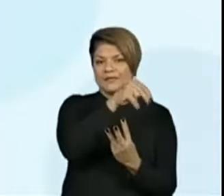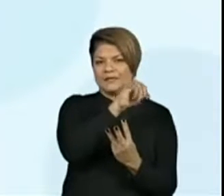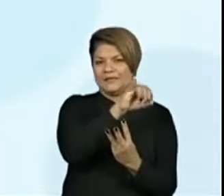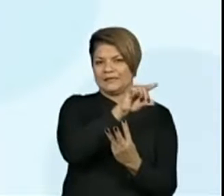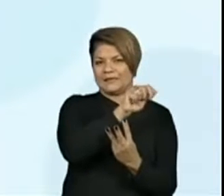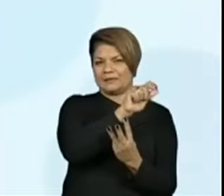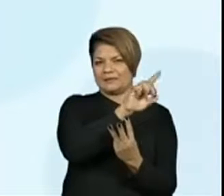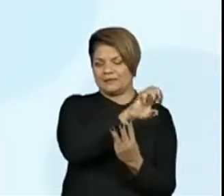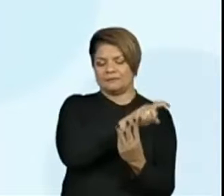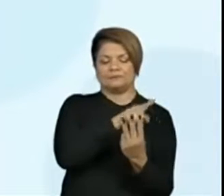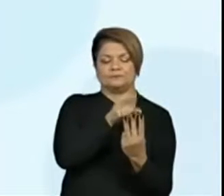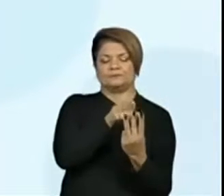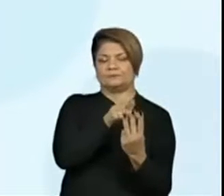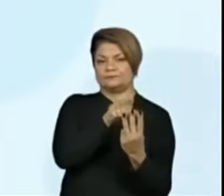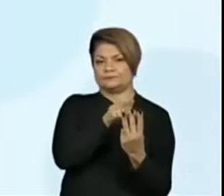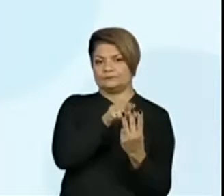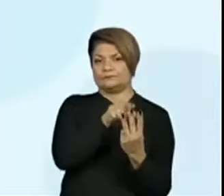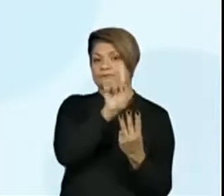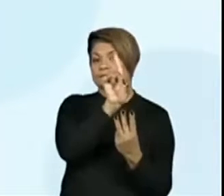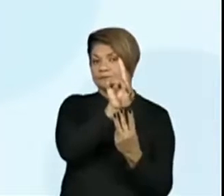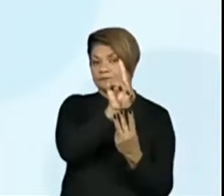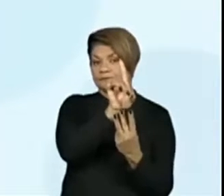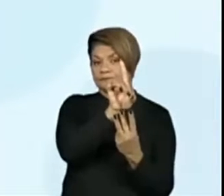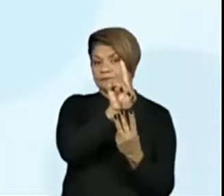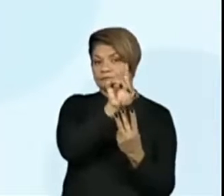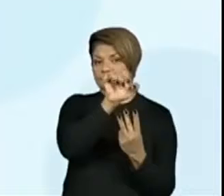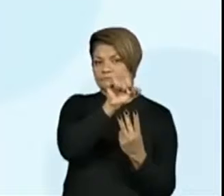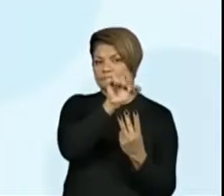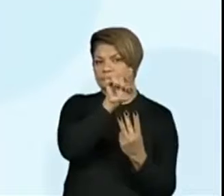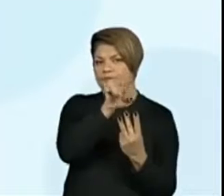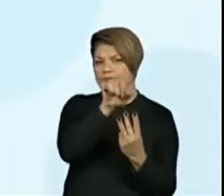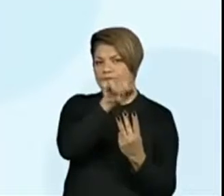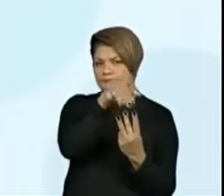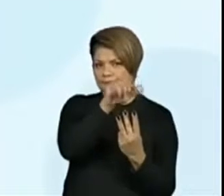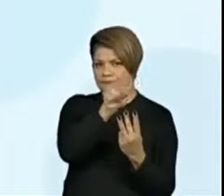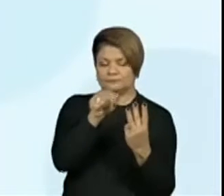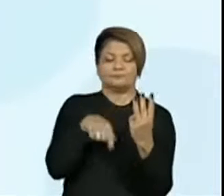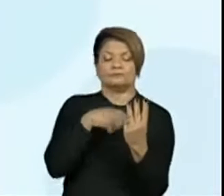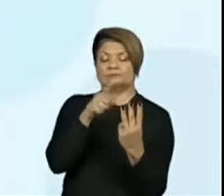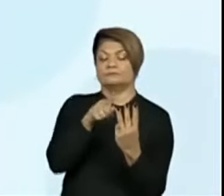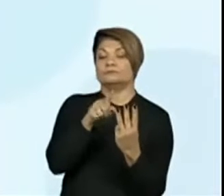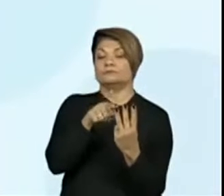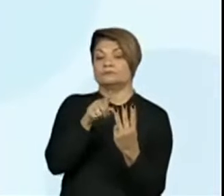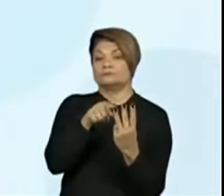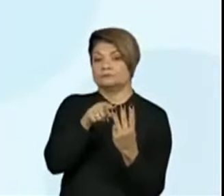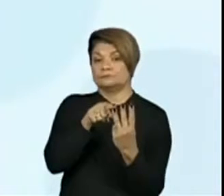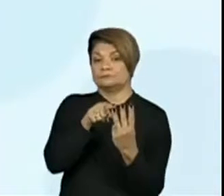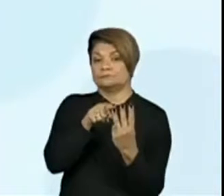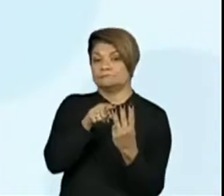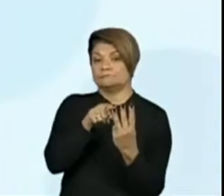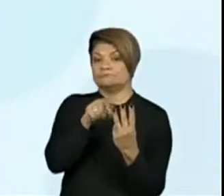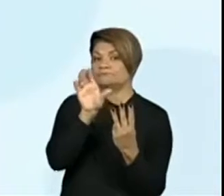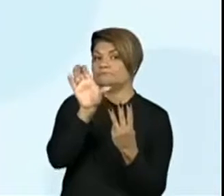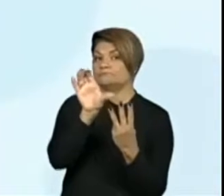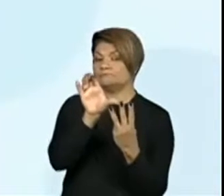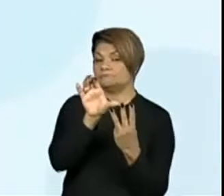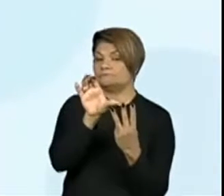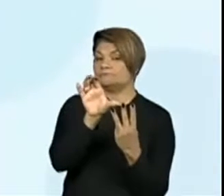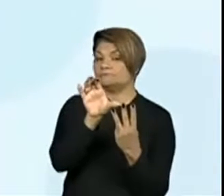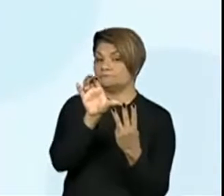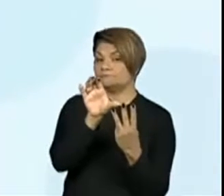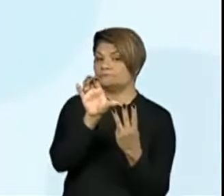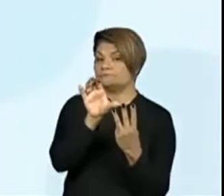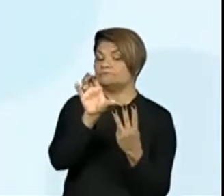quadrinho, a posição das dezenas. E o terceiro quadrinho, isso mesmo,